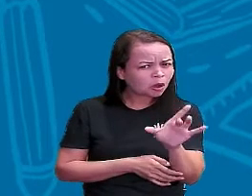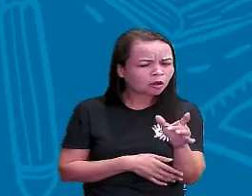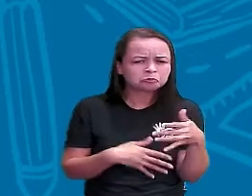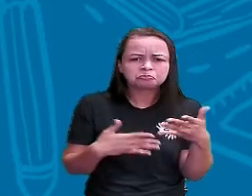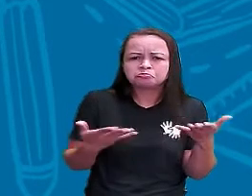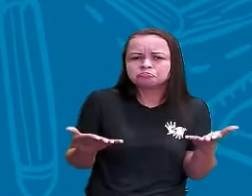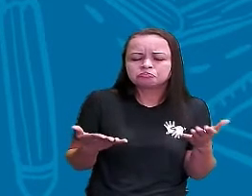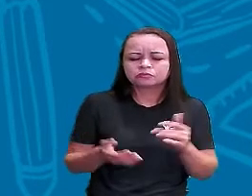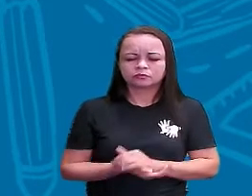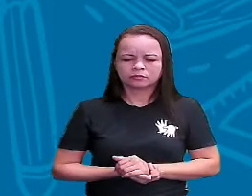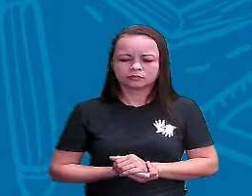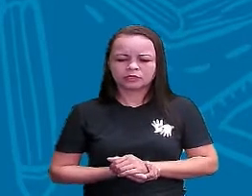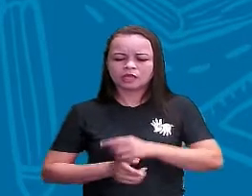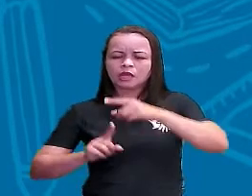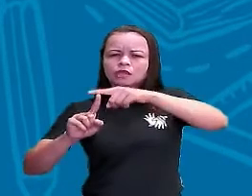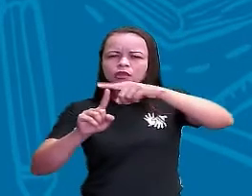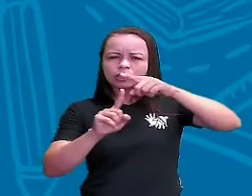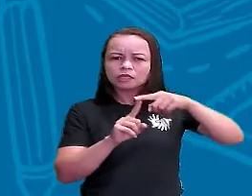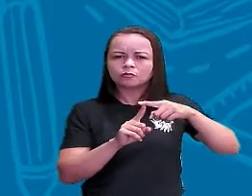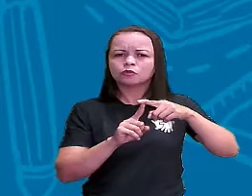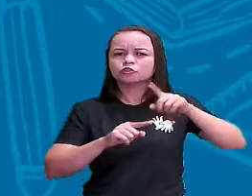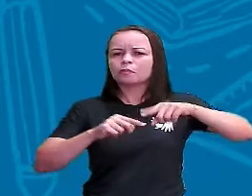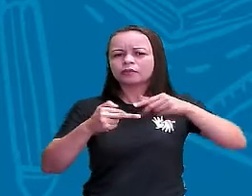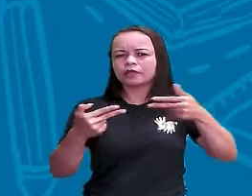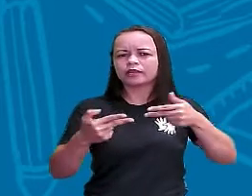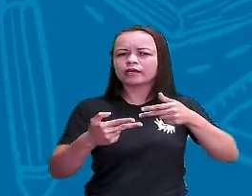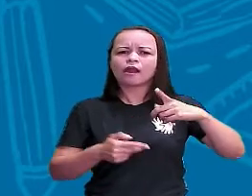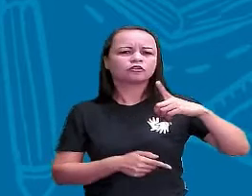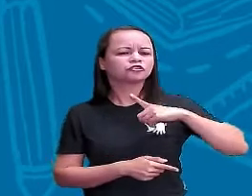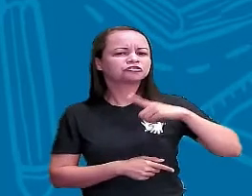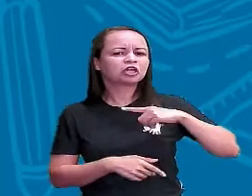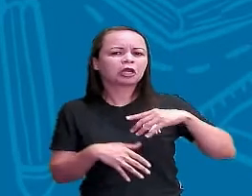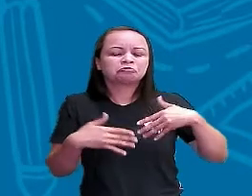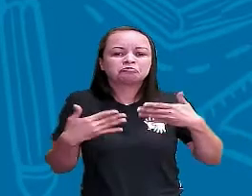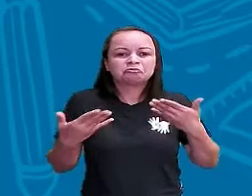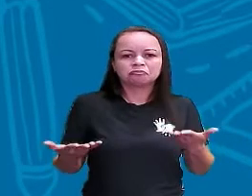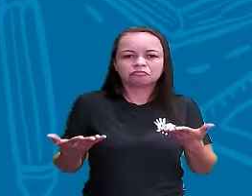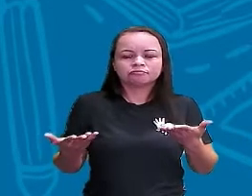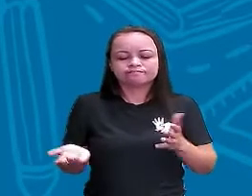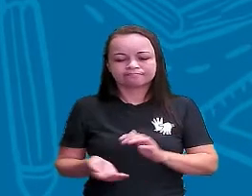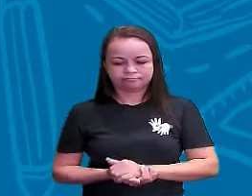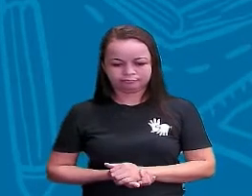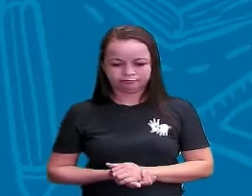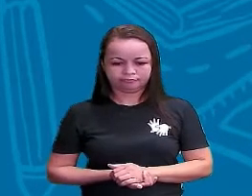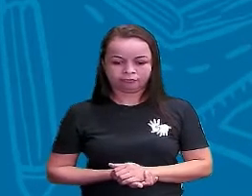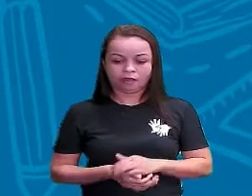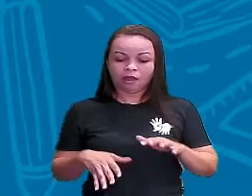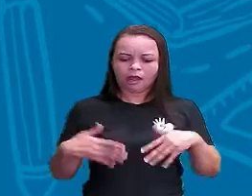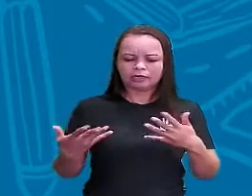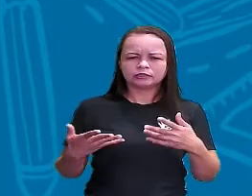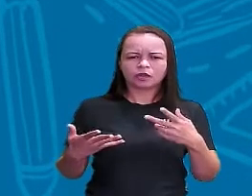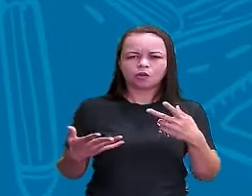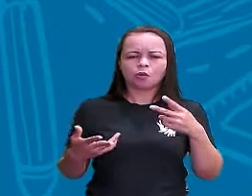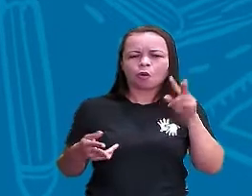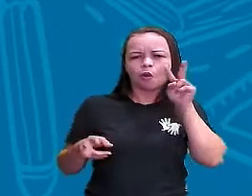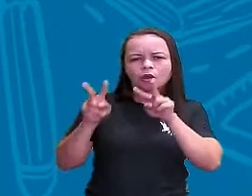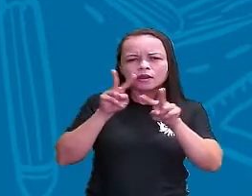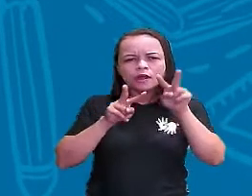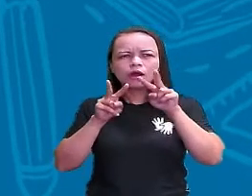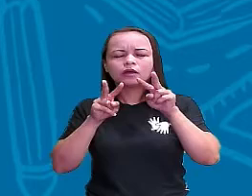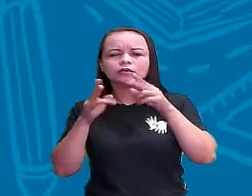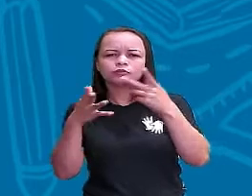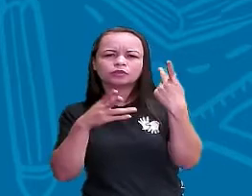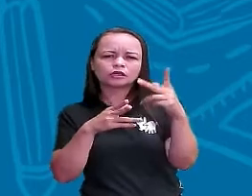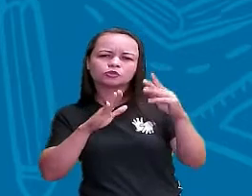Que outros tipos de materiais existem? E aí? Na sua casa Olhando ao redor da sua casa Ou da sua escola